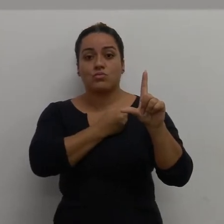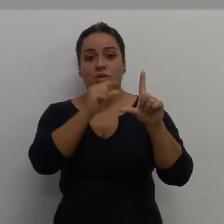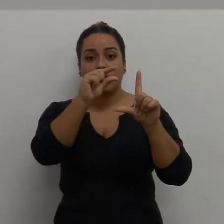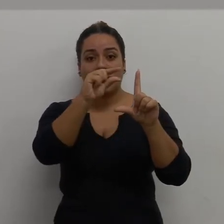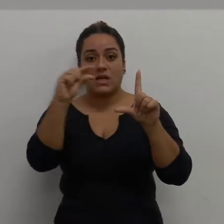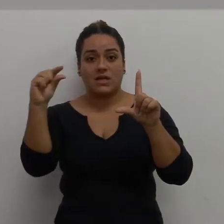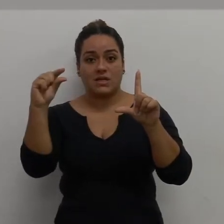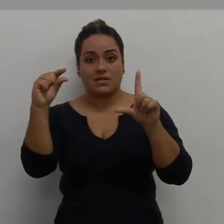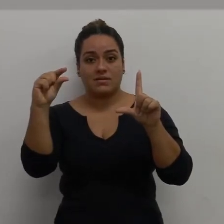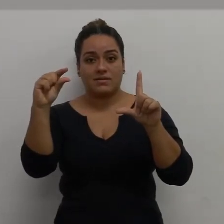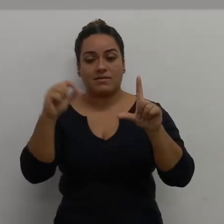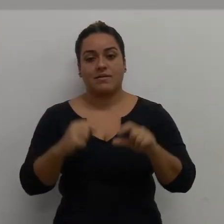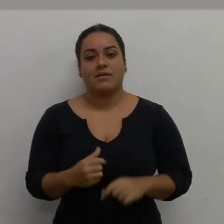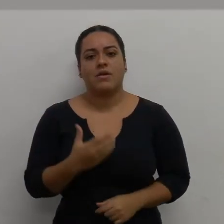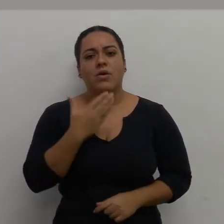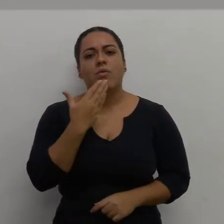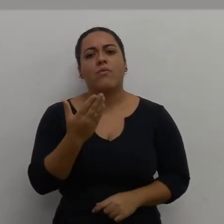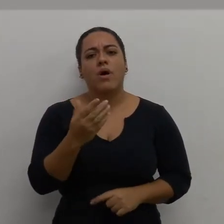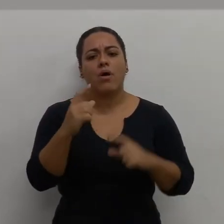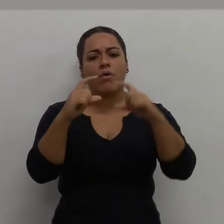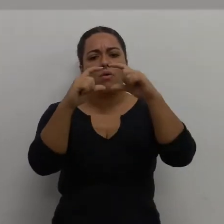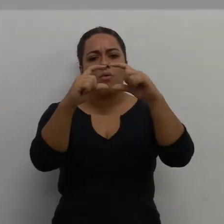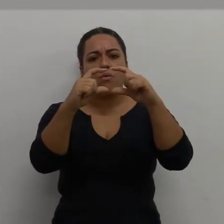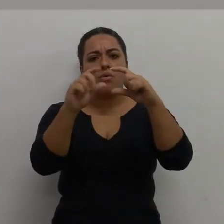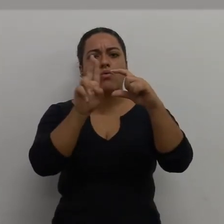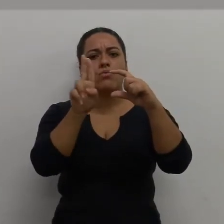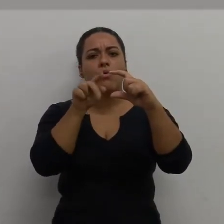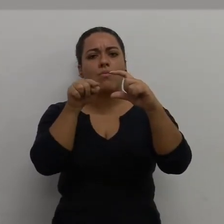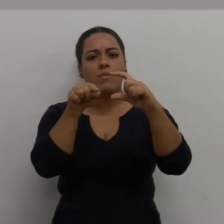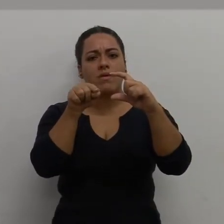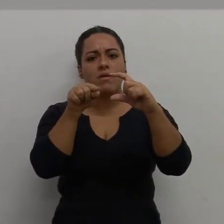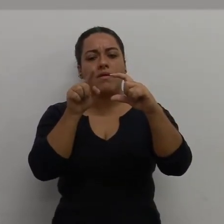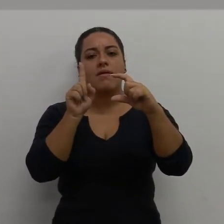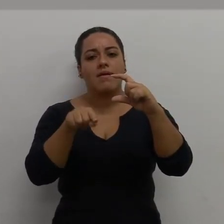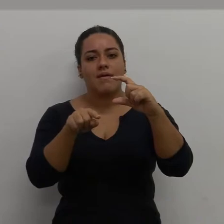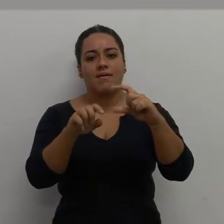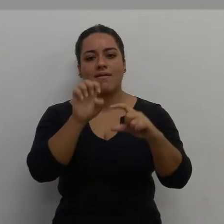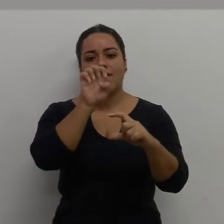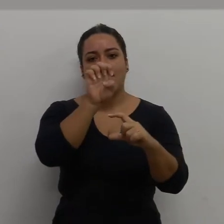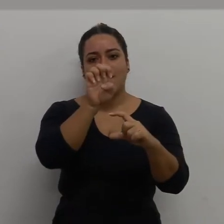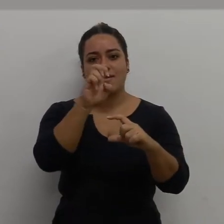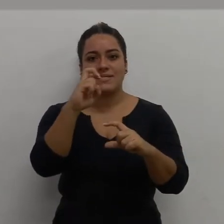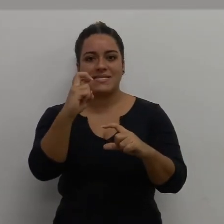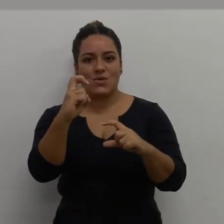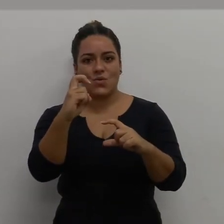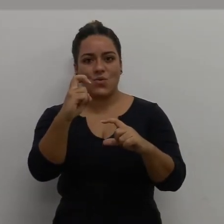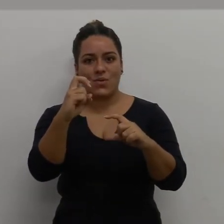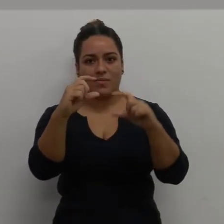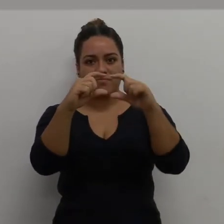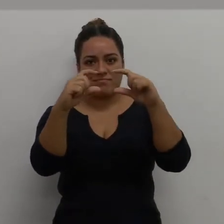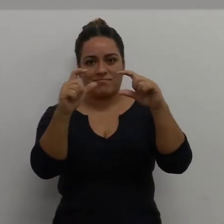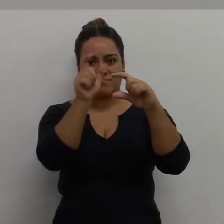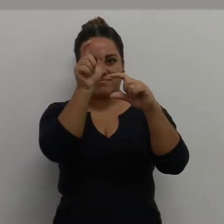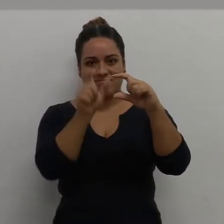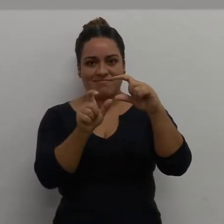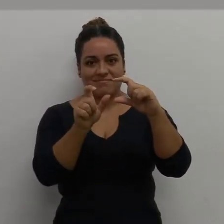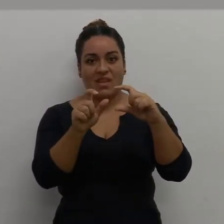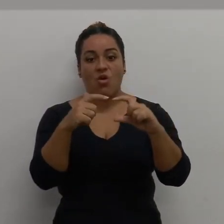linha. Por exemplo, qual é o endereço desta célula? E 5. Dessa aqui,